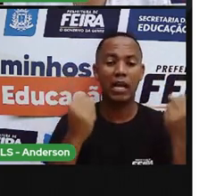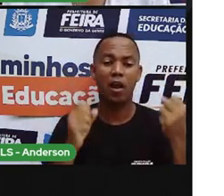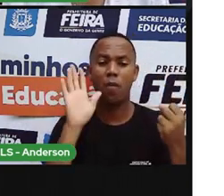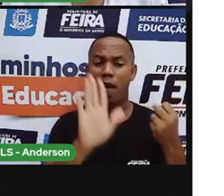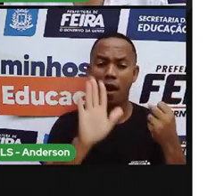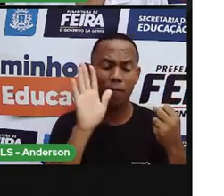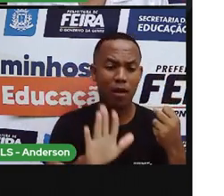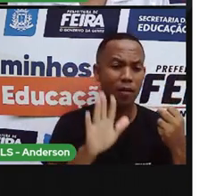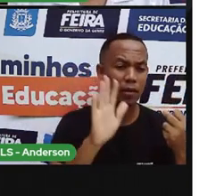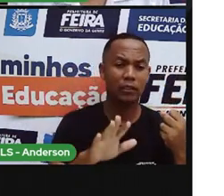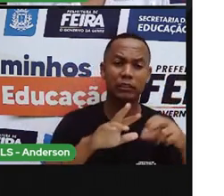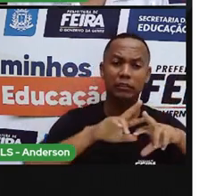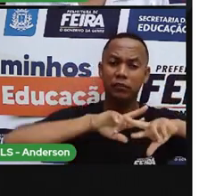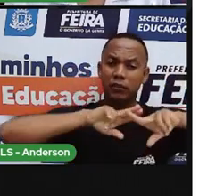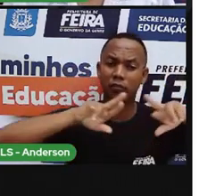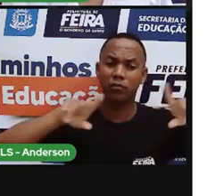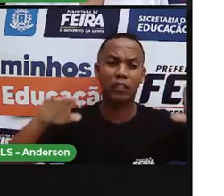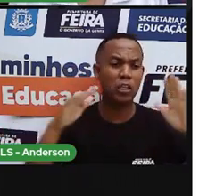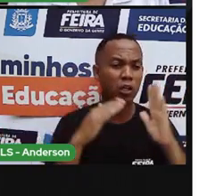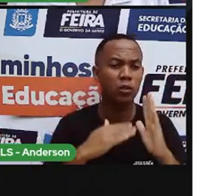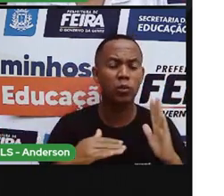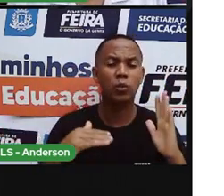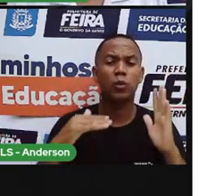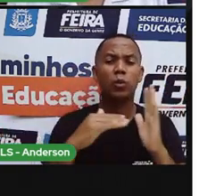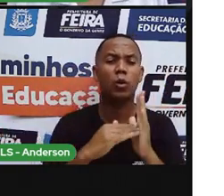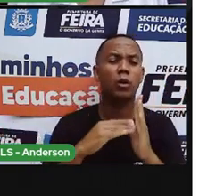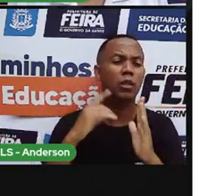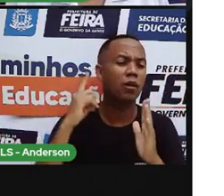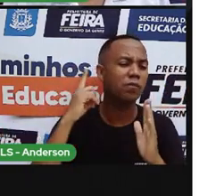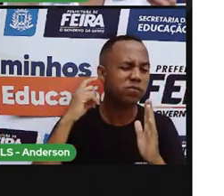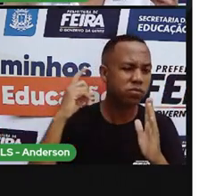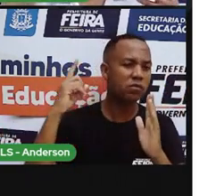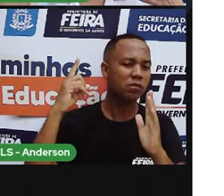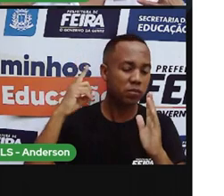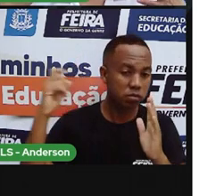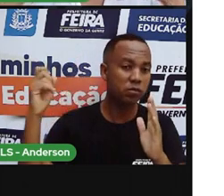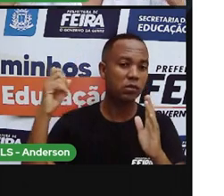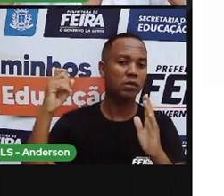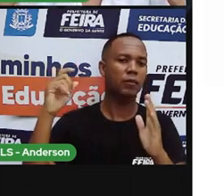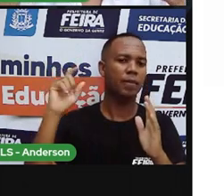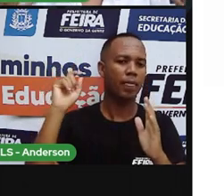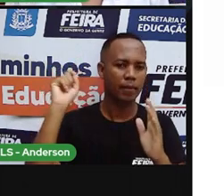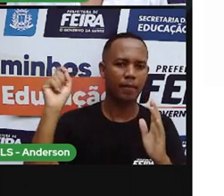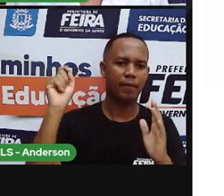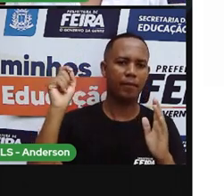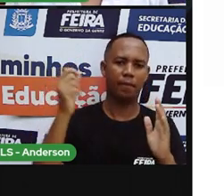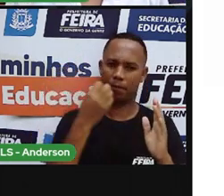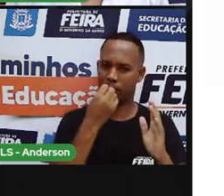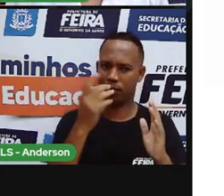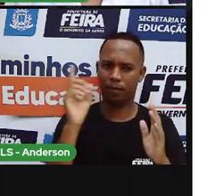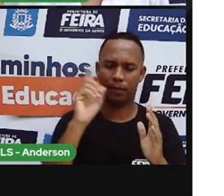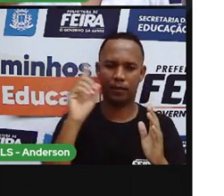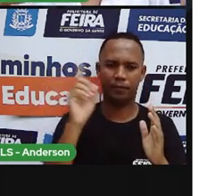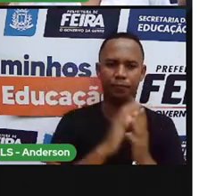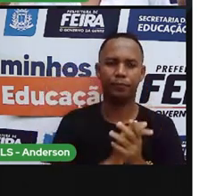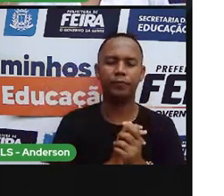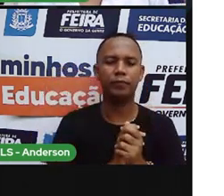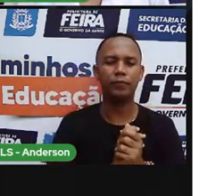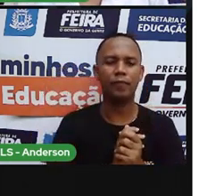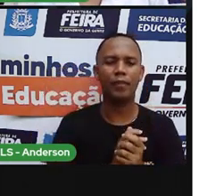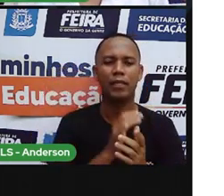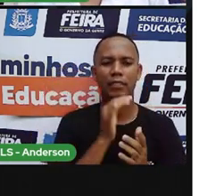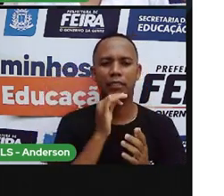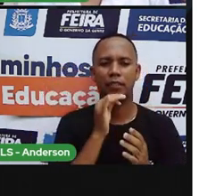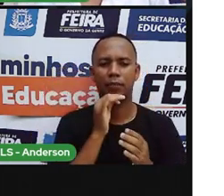da TV e de eletrodoméstia. Todos esses barulhos acabam causando o quê? Poluição sonora. E aí quando a gente chega em